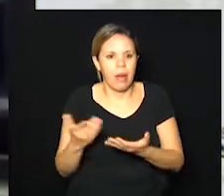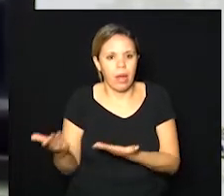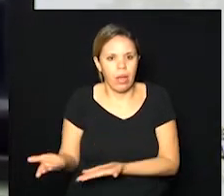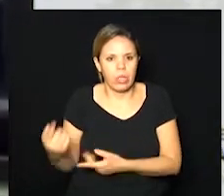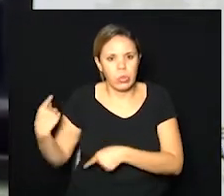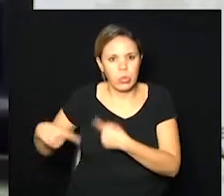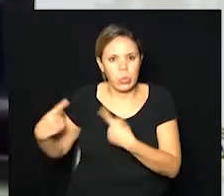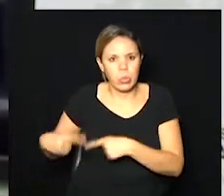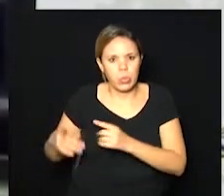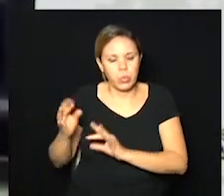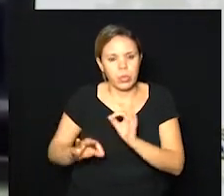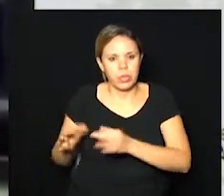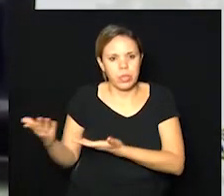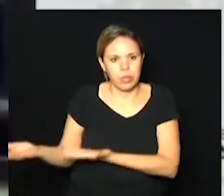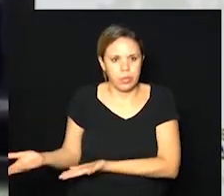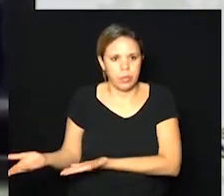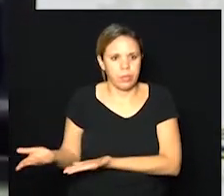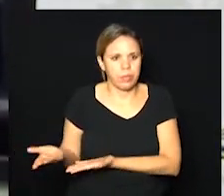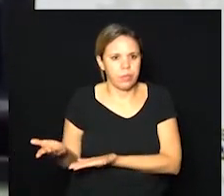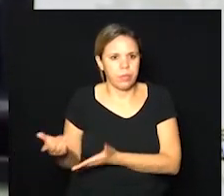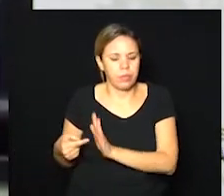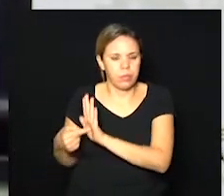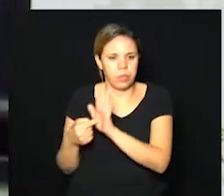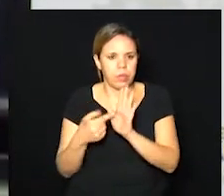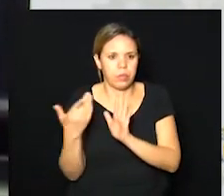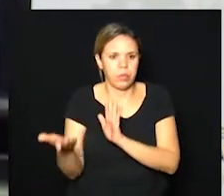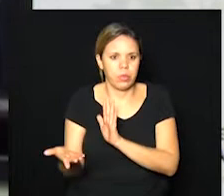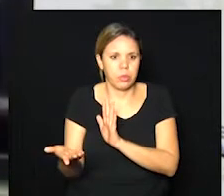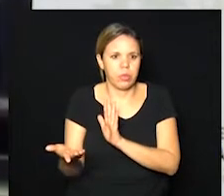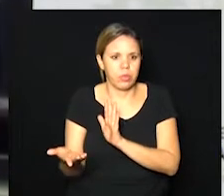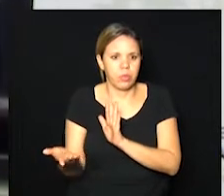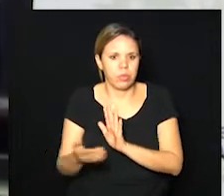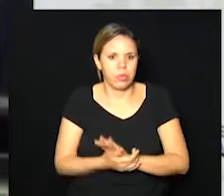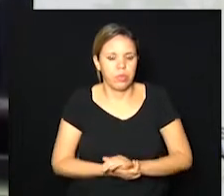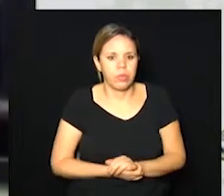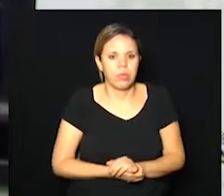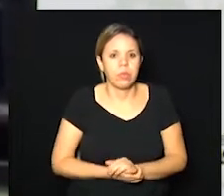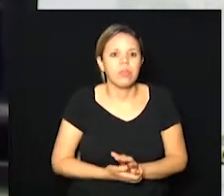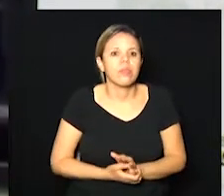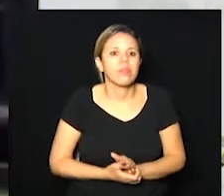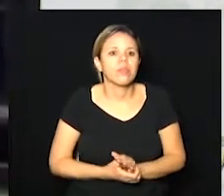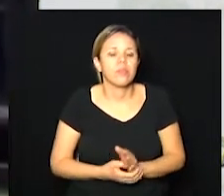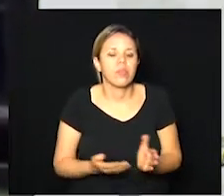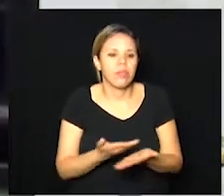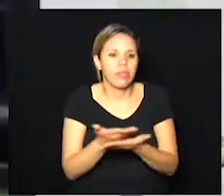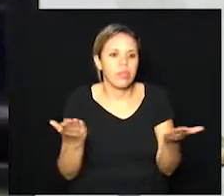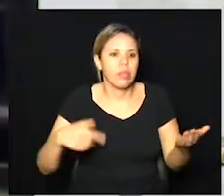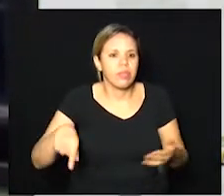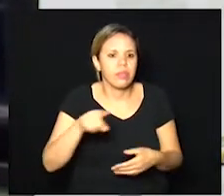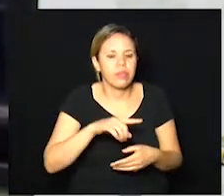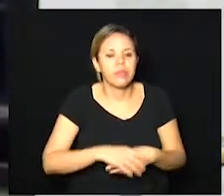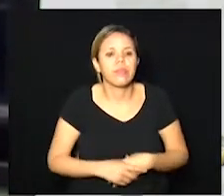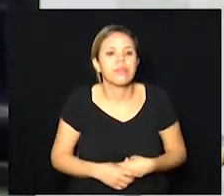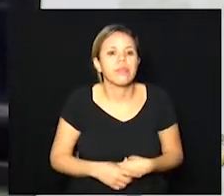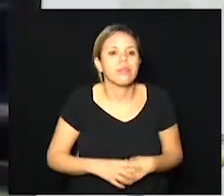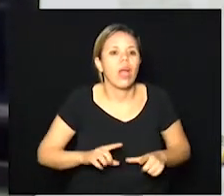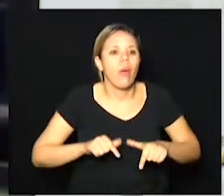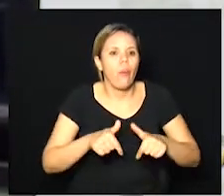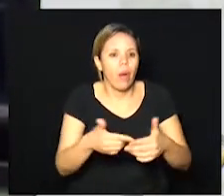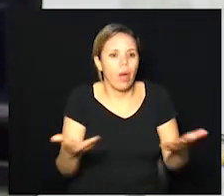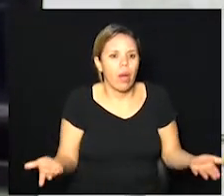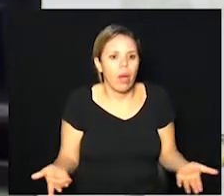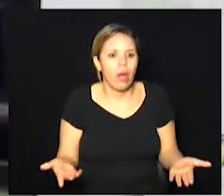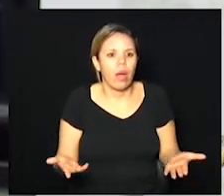discutimos e preparamos essa apresentação para mostrar para vocês. Então, essa é uma ação da